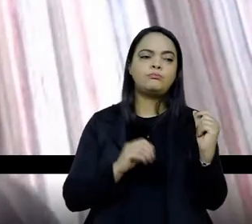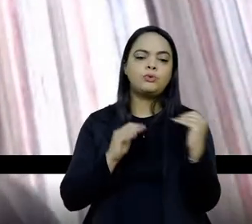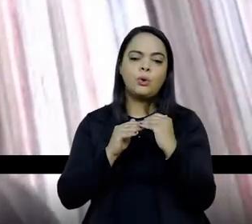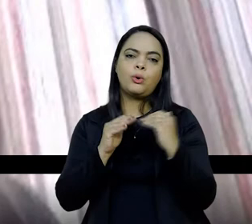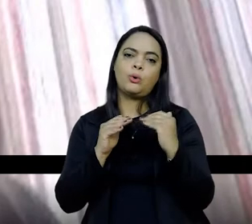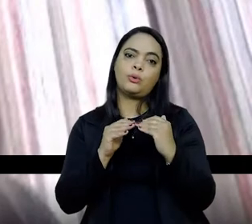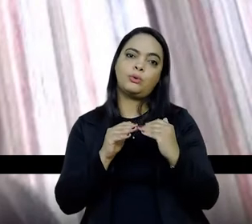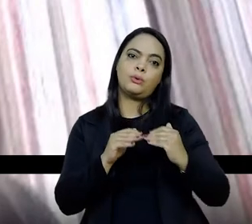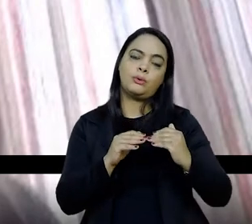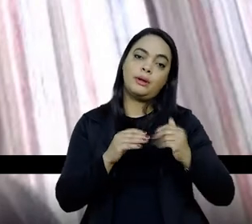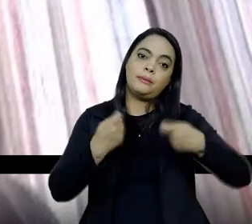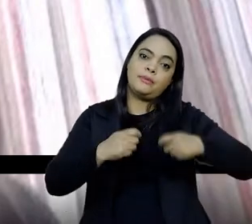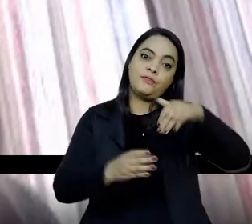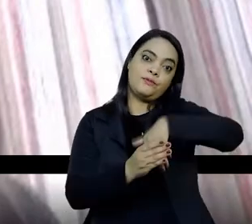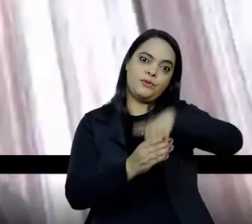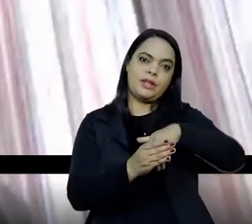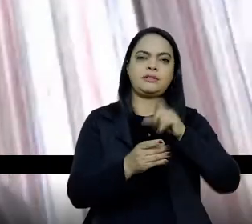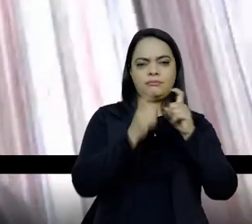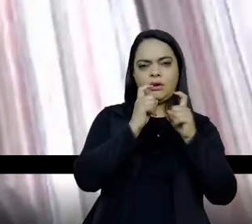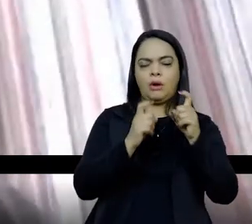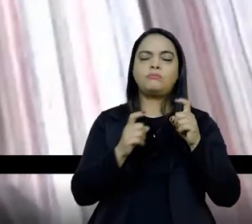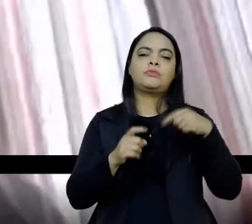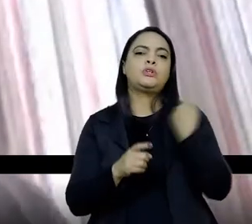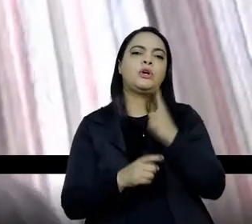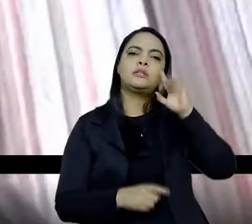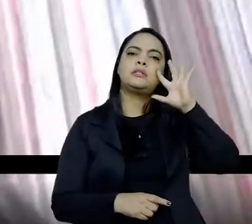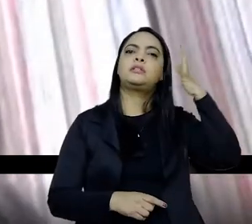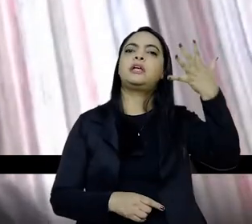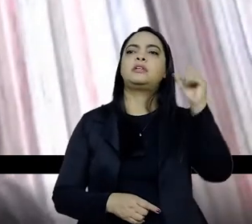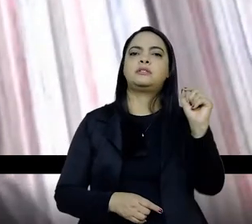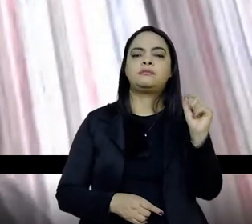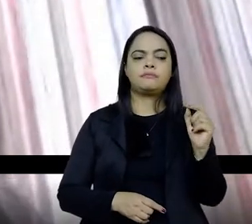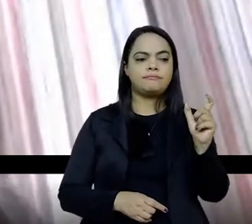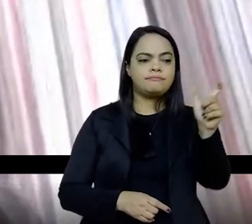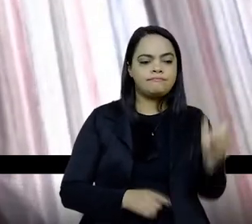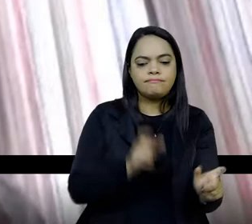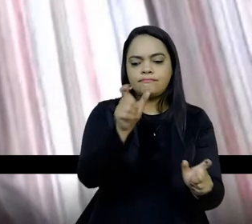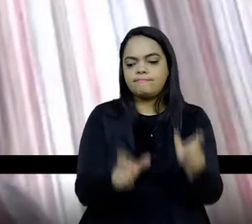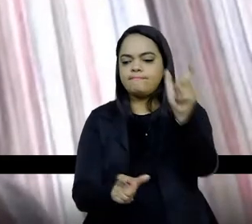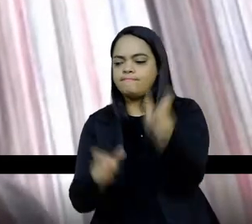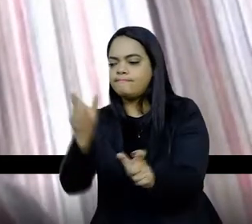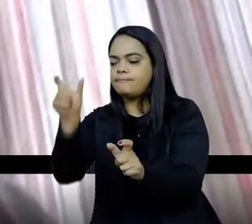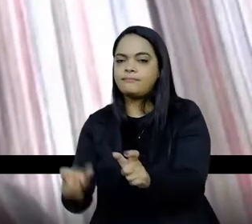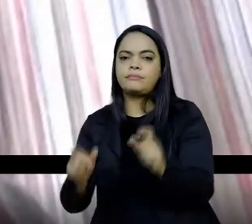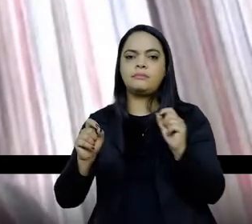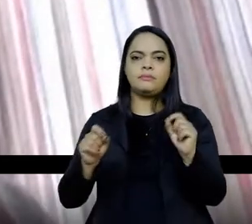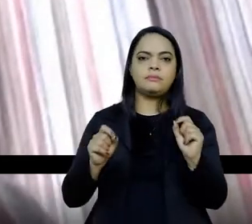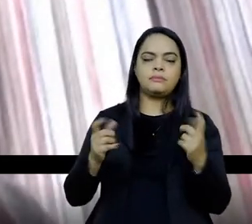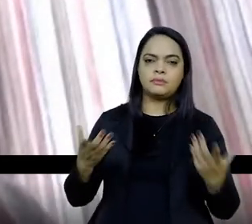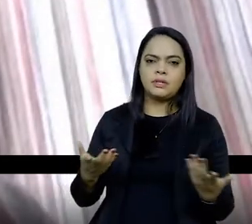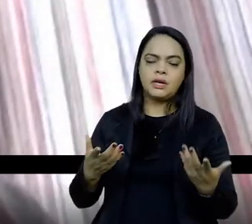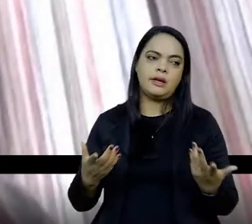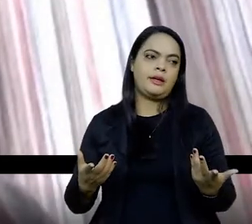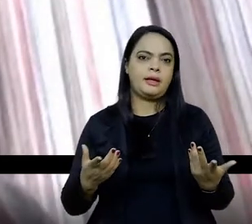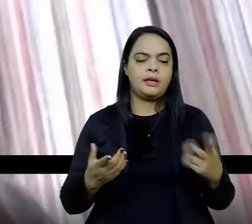votação, né? na nossa reunião, achou melhor marcar os sujeitos e colocar essas questões do